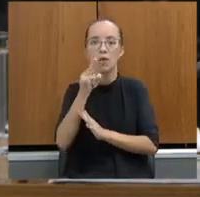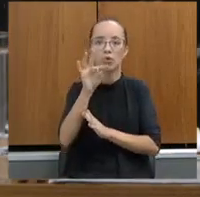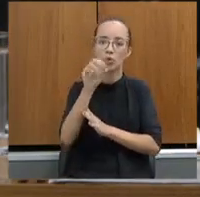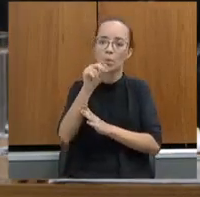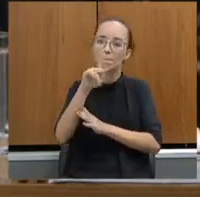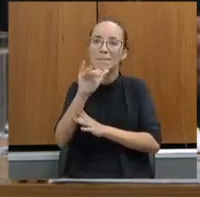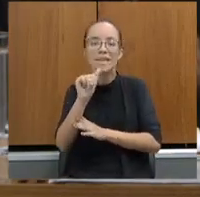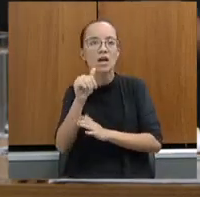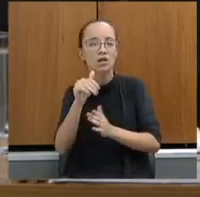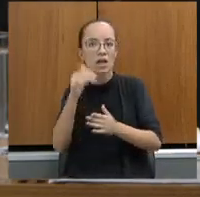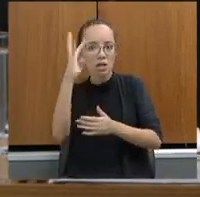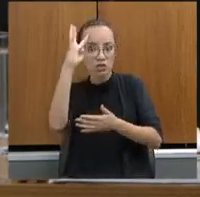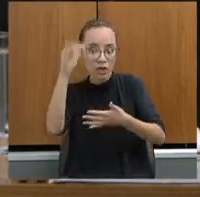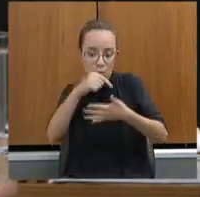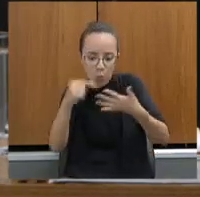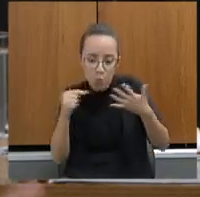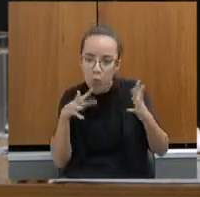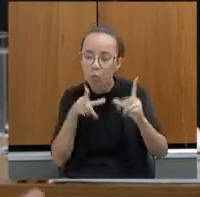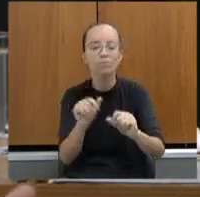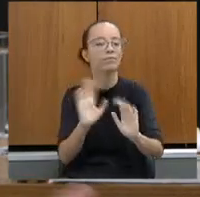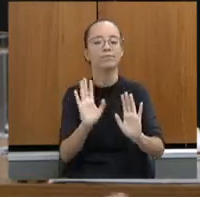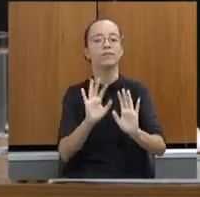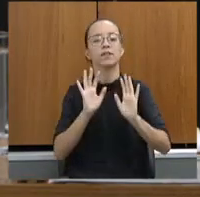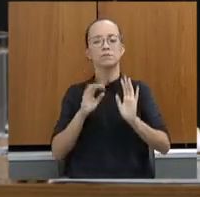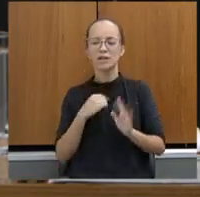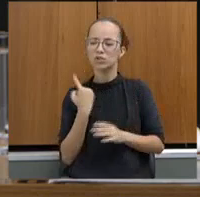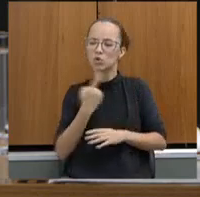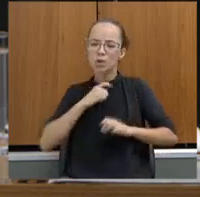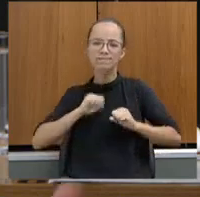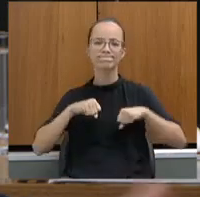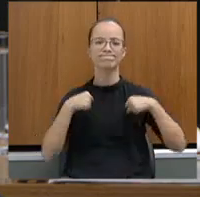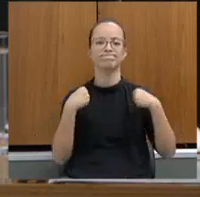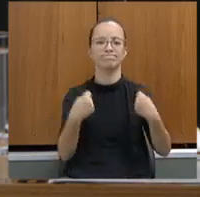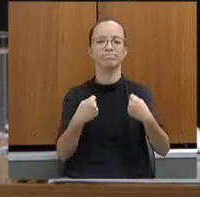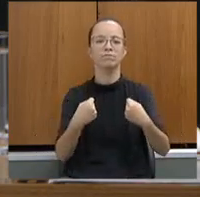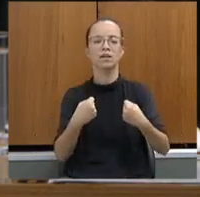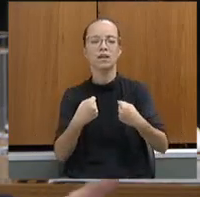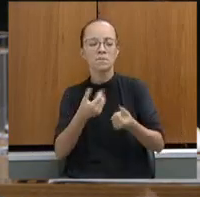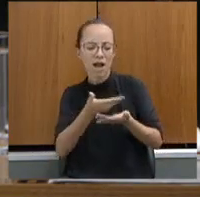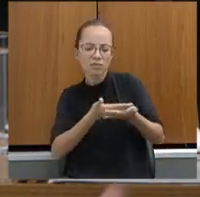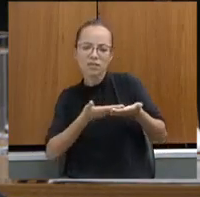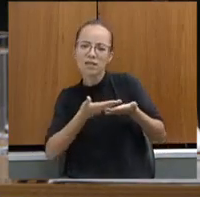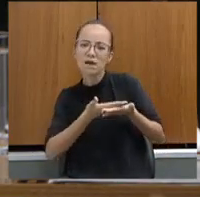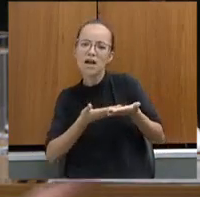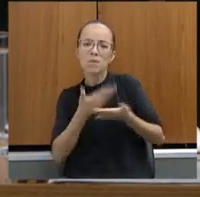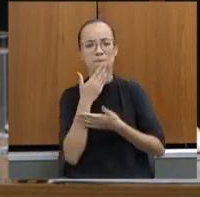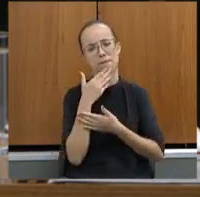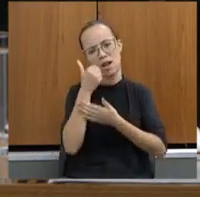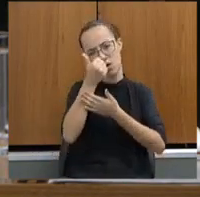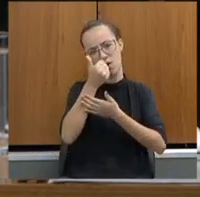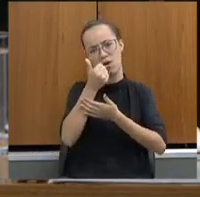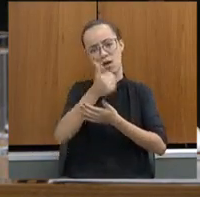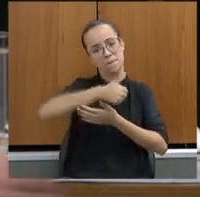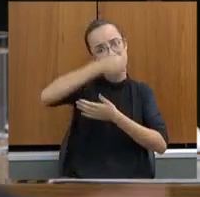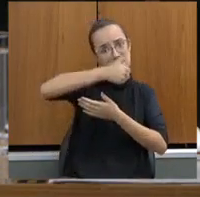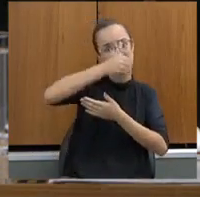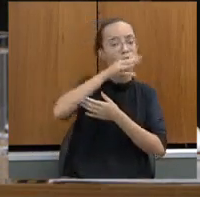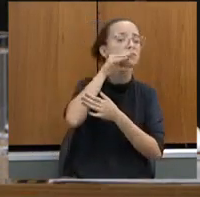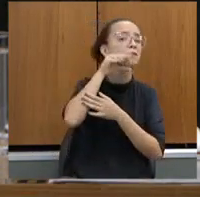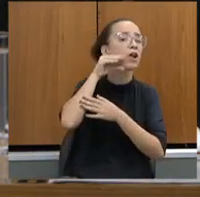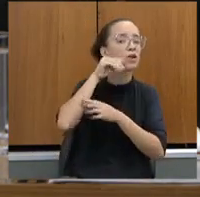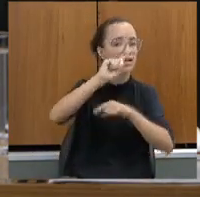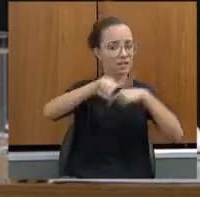resolver todos os problemas, não é isso, mas pelo menos a nossa equipe tem se esforçado para dar um tratamento mais digno, mais humano, primeiramente ao servidor